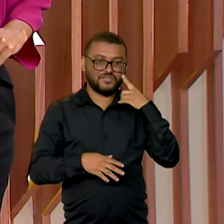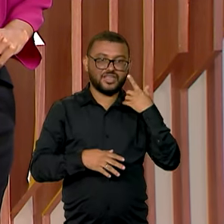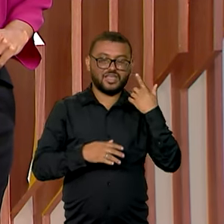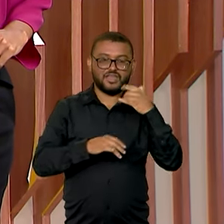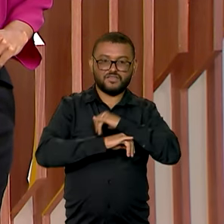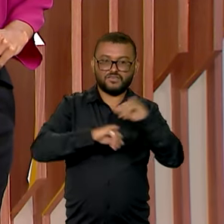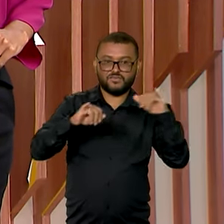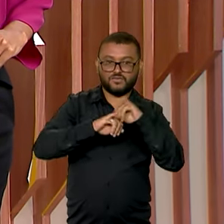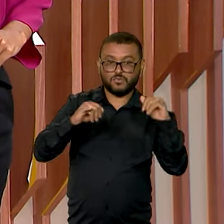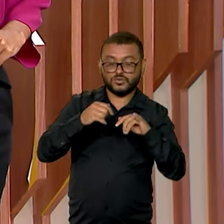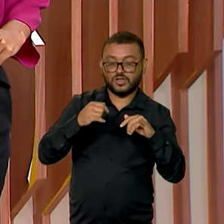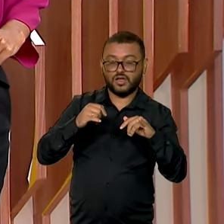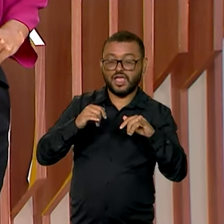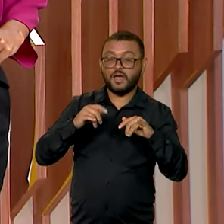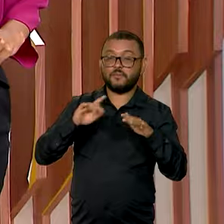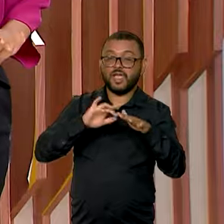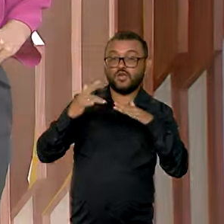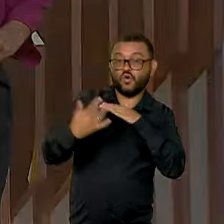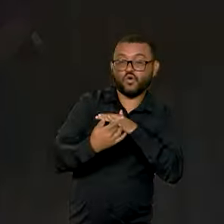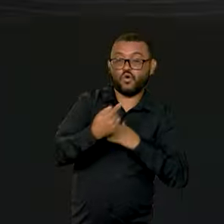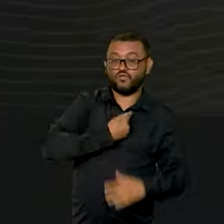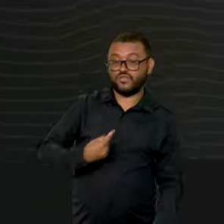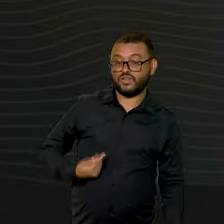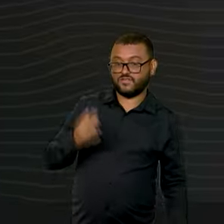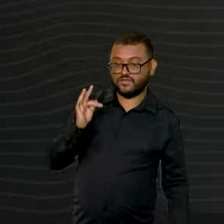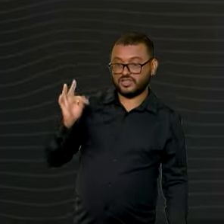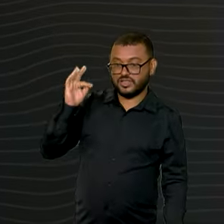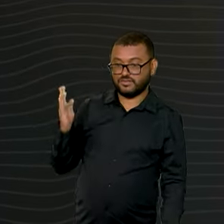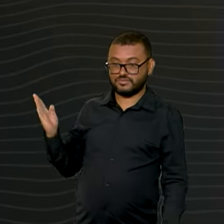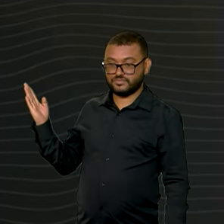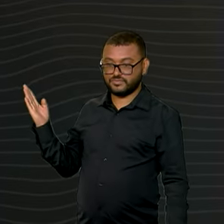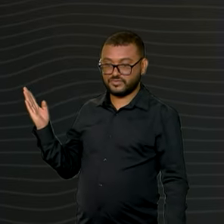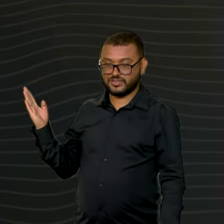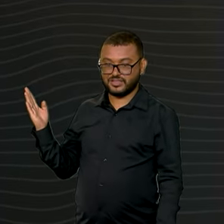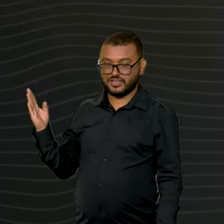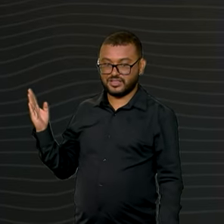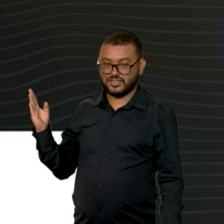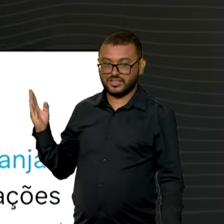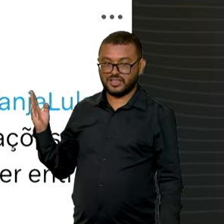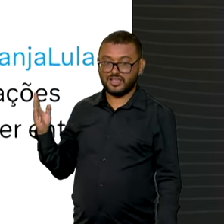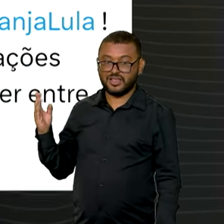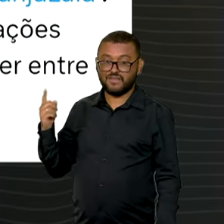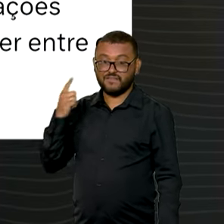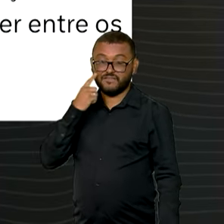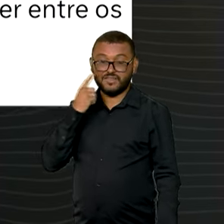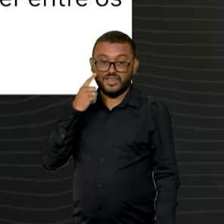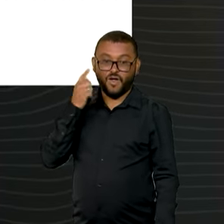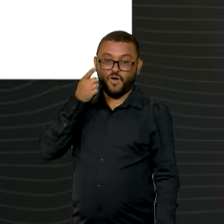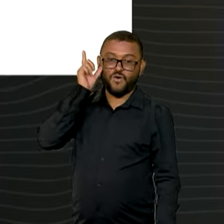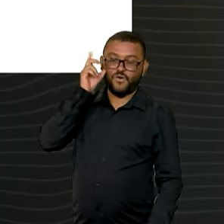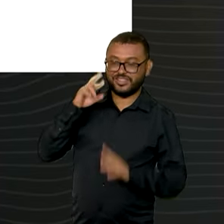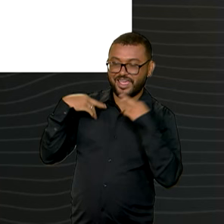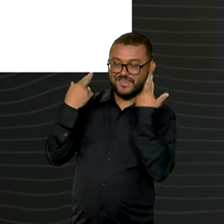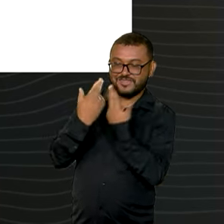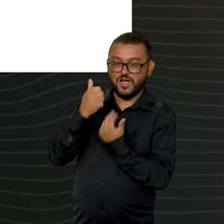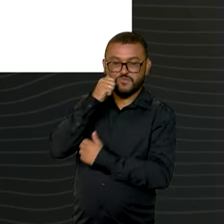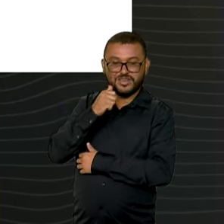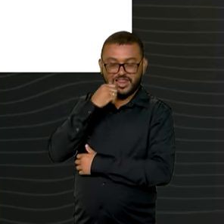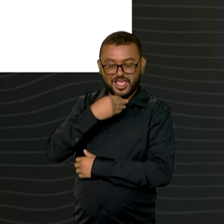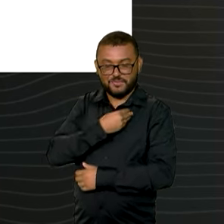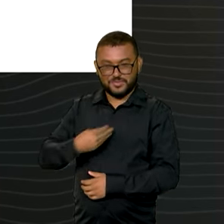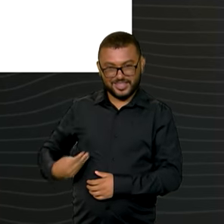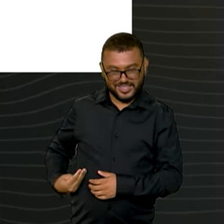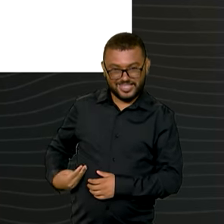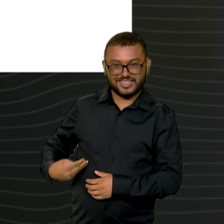pelas redes do governo federal, vamos conferir o Twitter, o ex. Ontem foi dia de encontro entre a ministra da